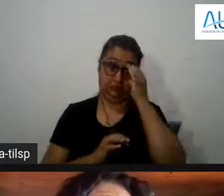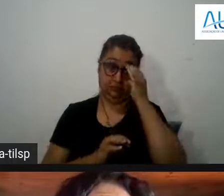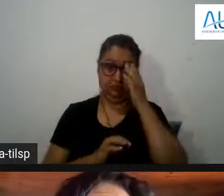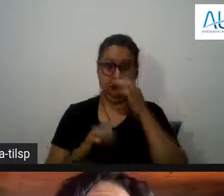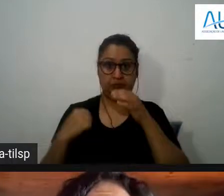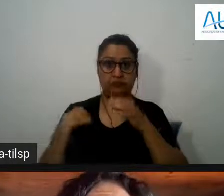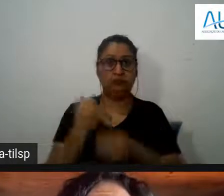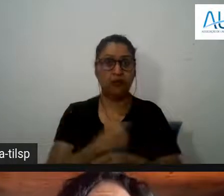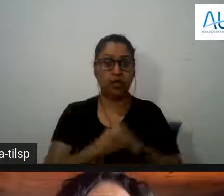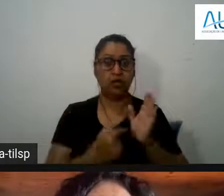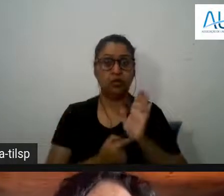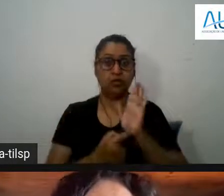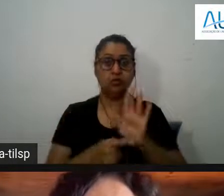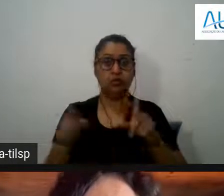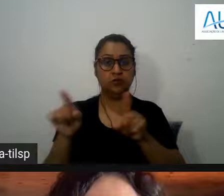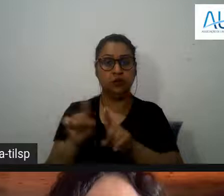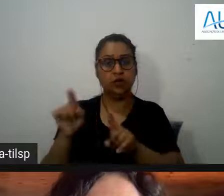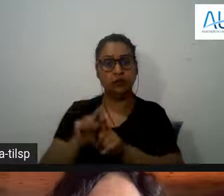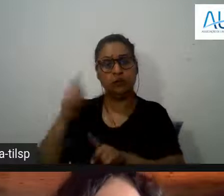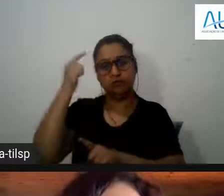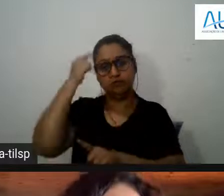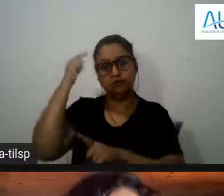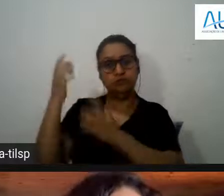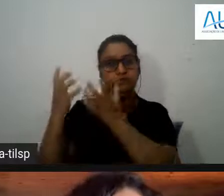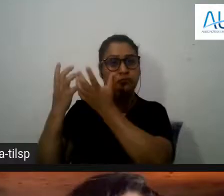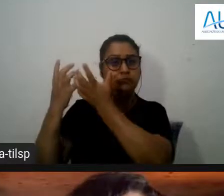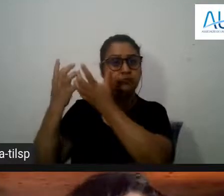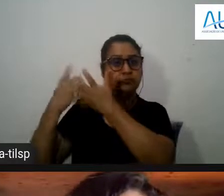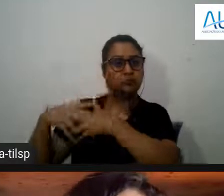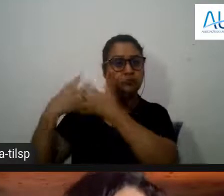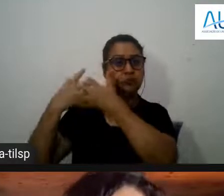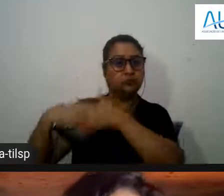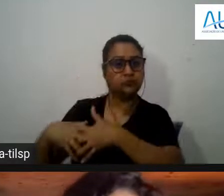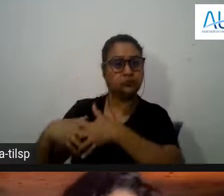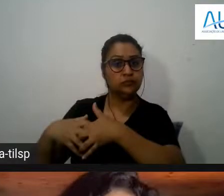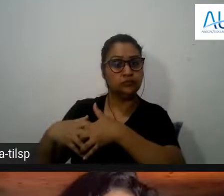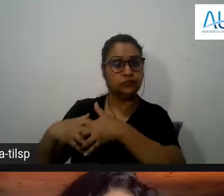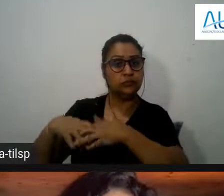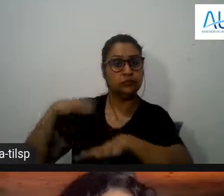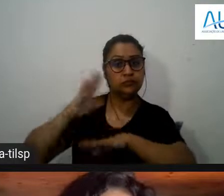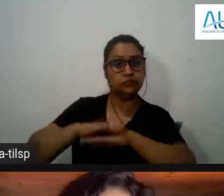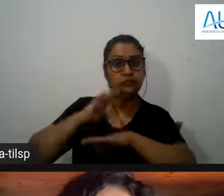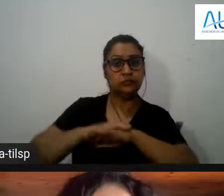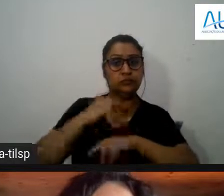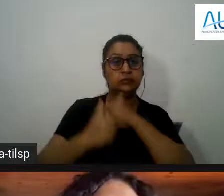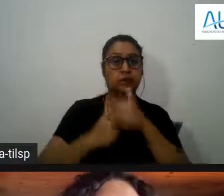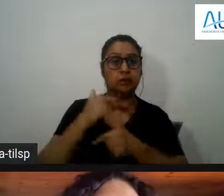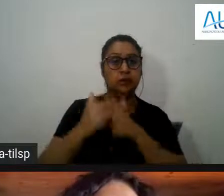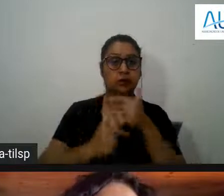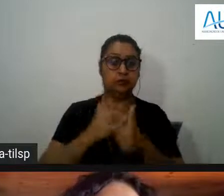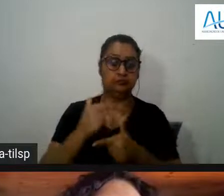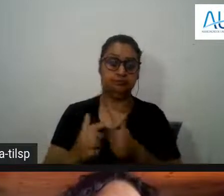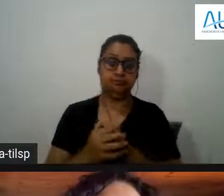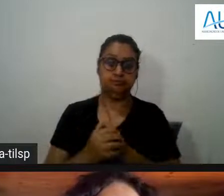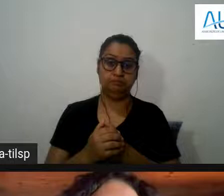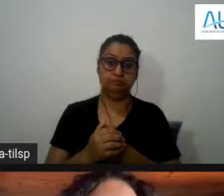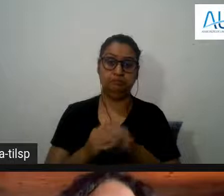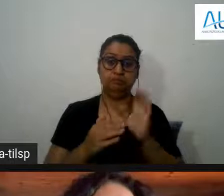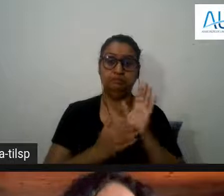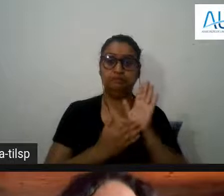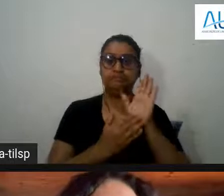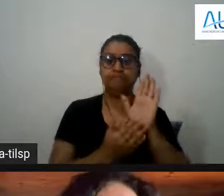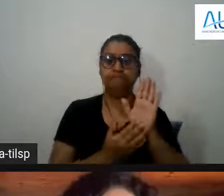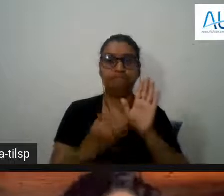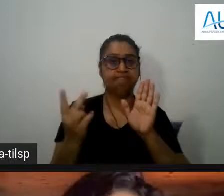levando então a refletir sobre as práticas dessa divulgação da divulgação científica a apresentação de vocês